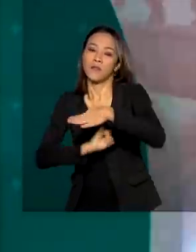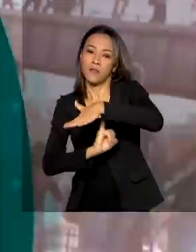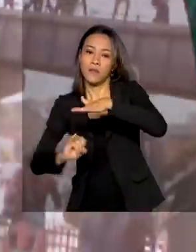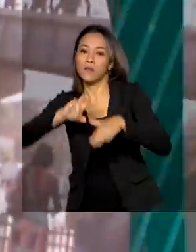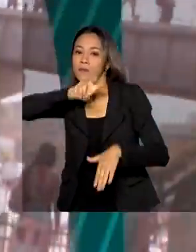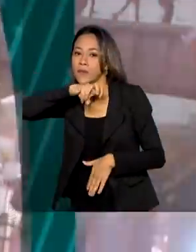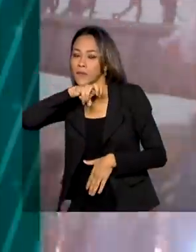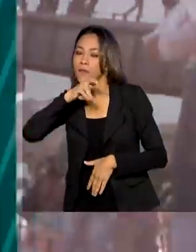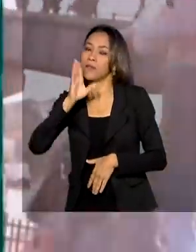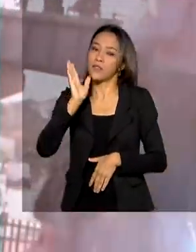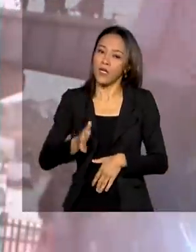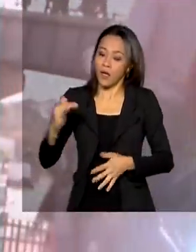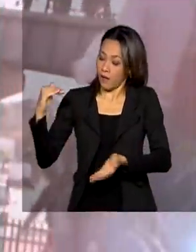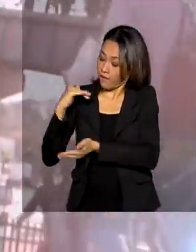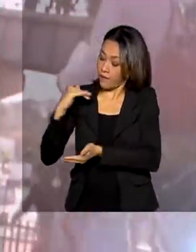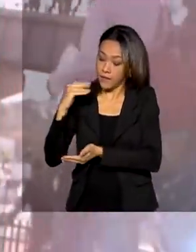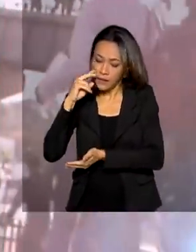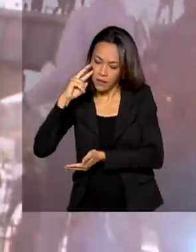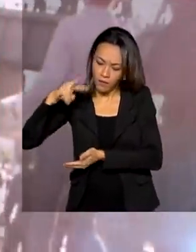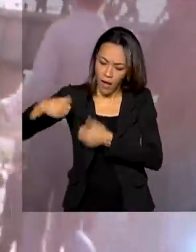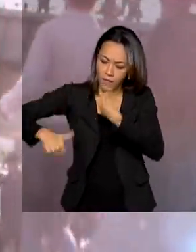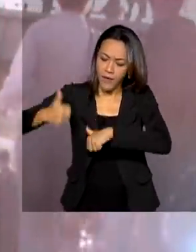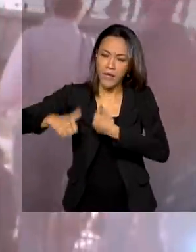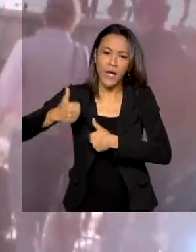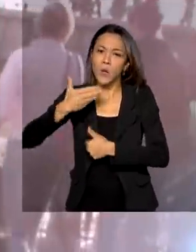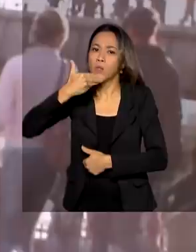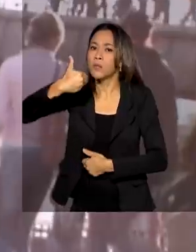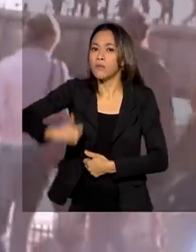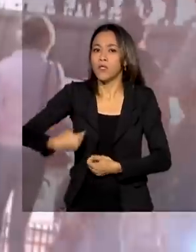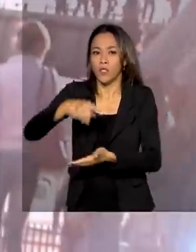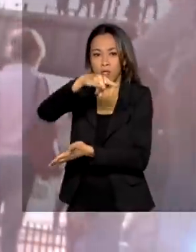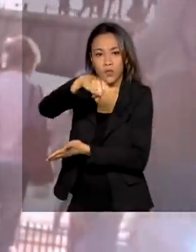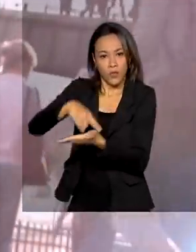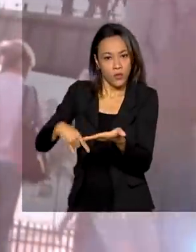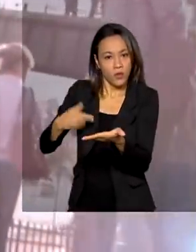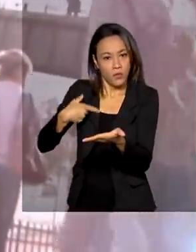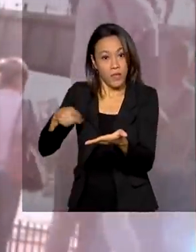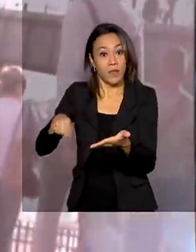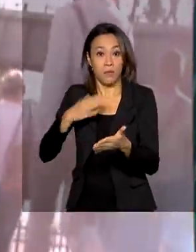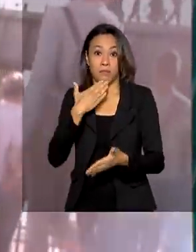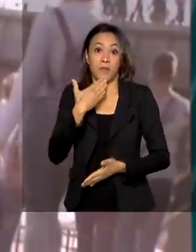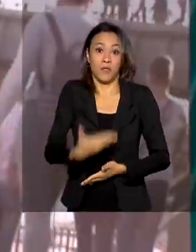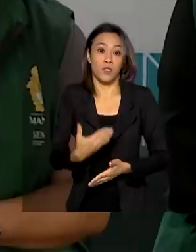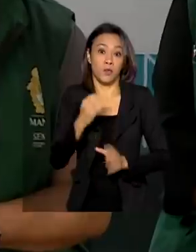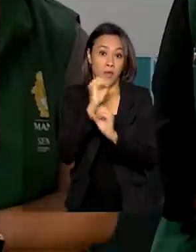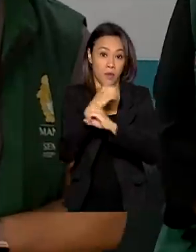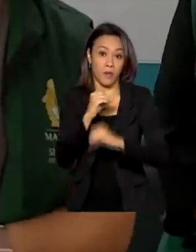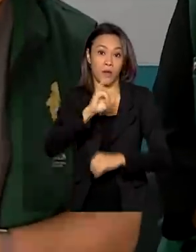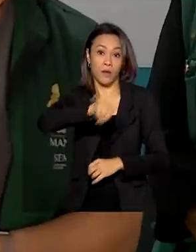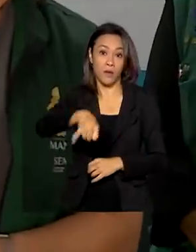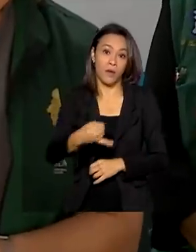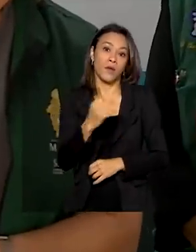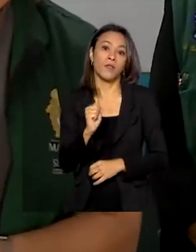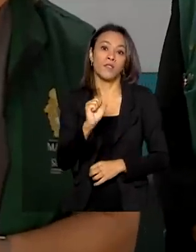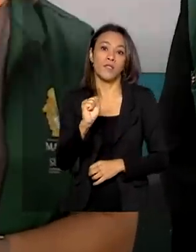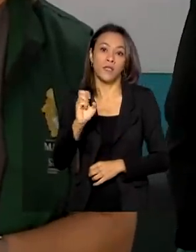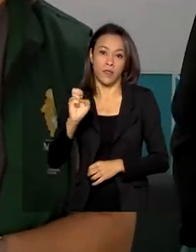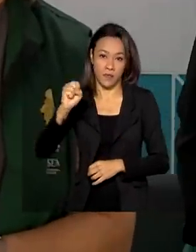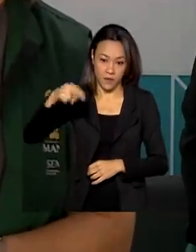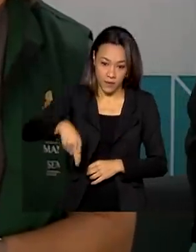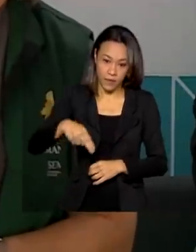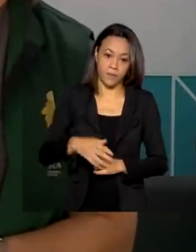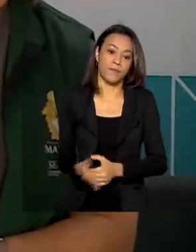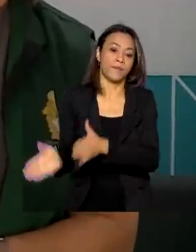Sanitária já começou a analisar o pedido de registro de vacina feito pelo laboratório Janssen. Para agilizar a